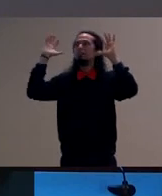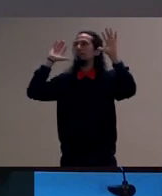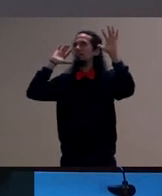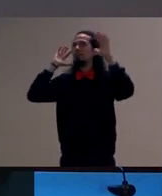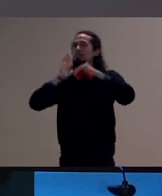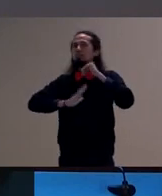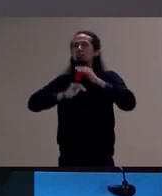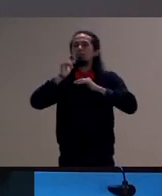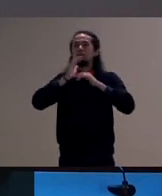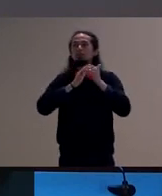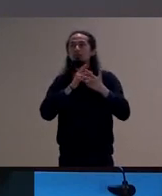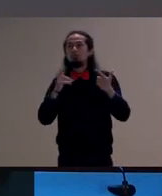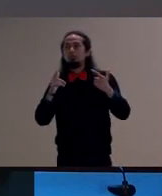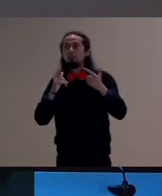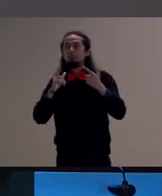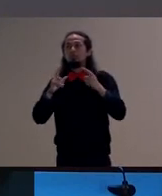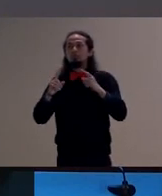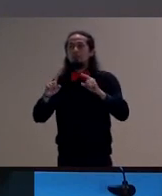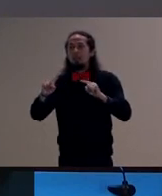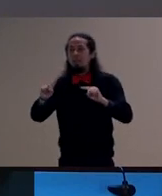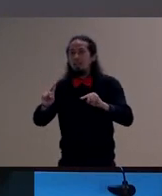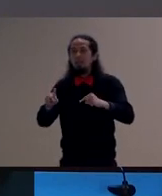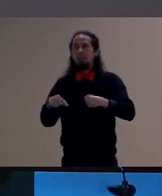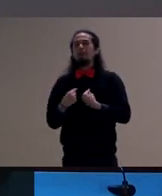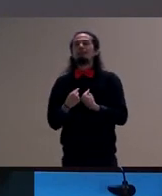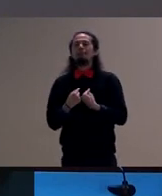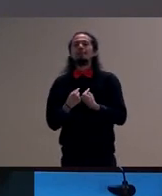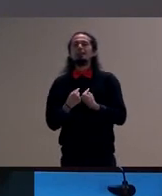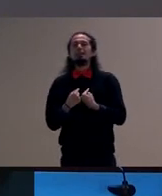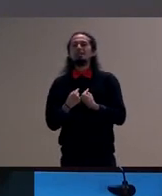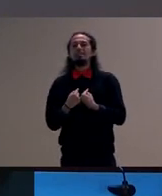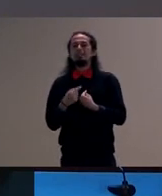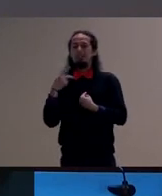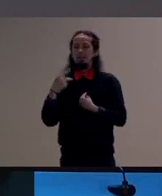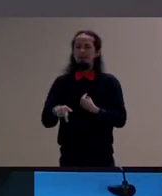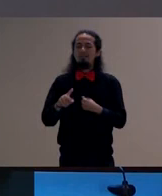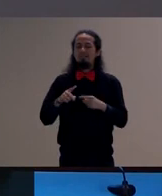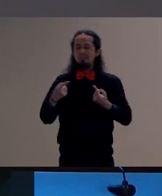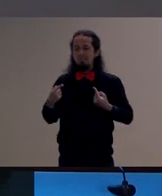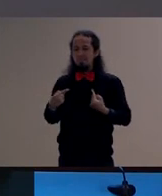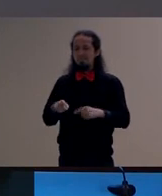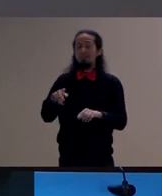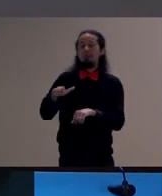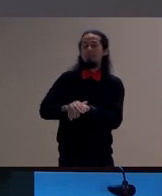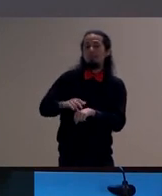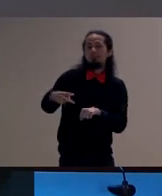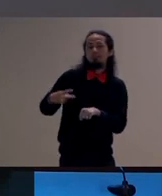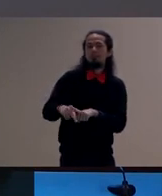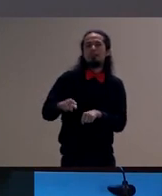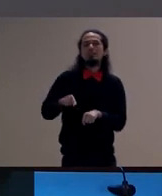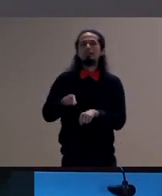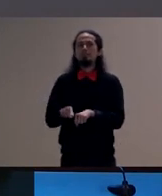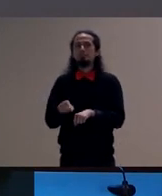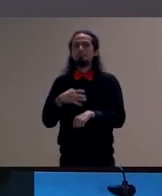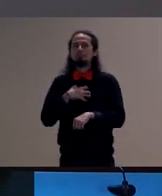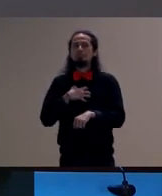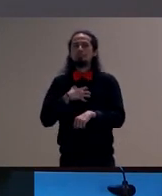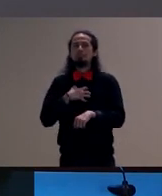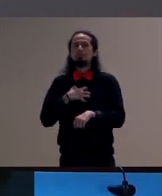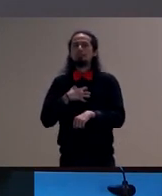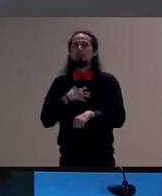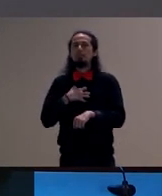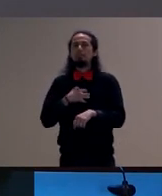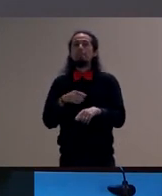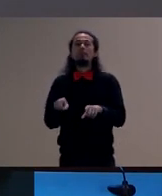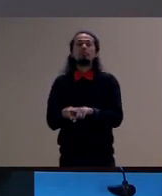que afetou vejo essa ideia de afetamento que marcou e é um lugar onde ela vai também